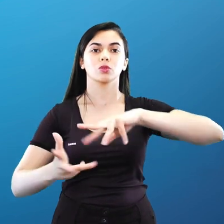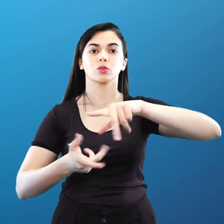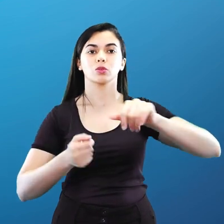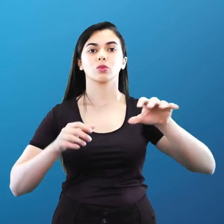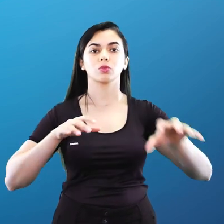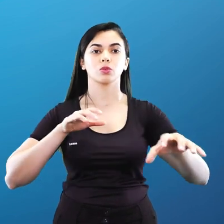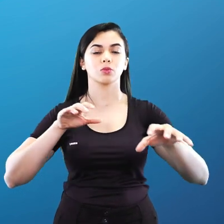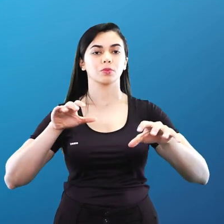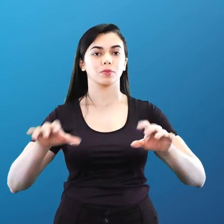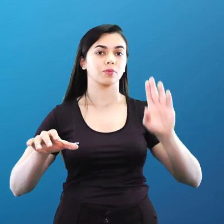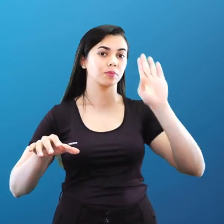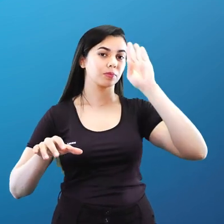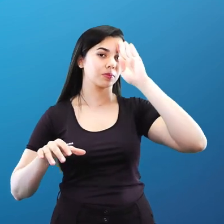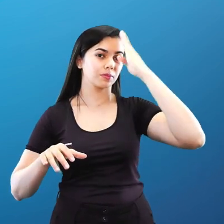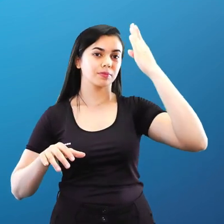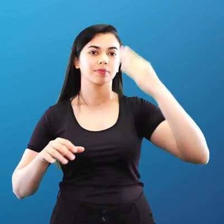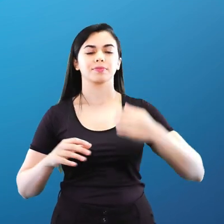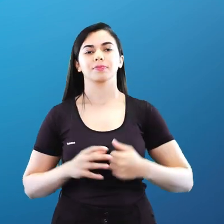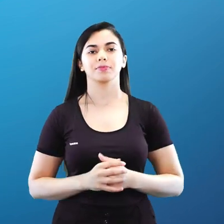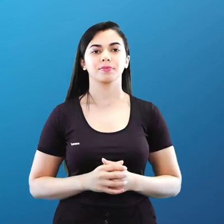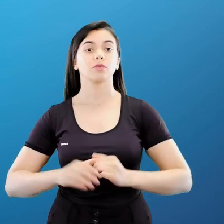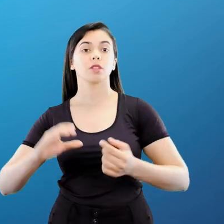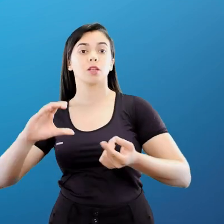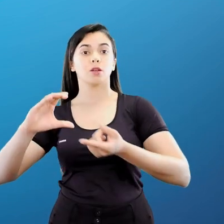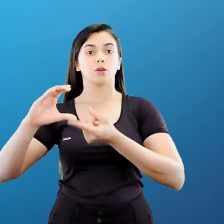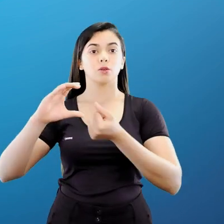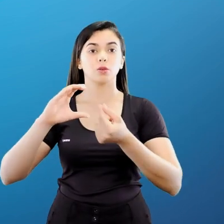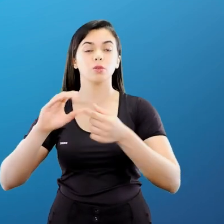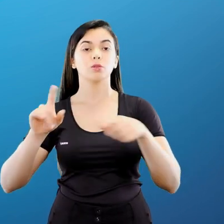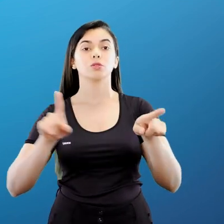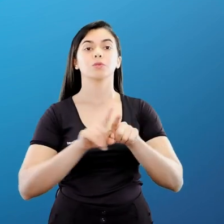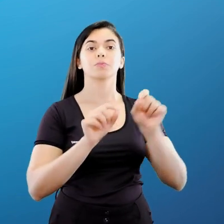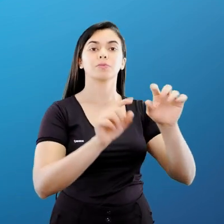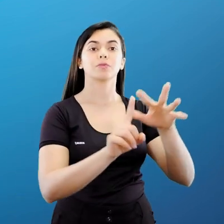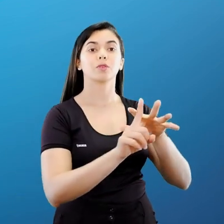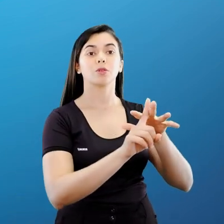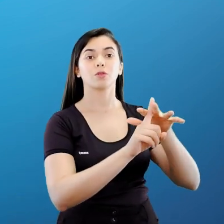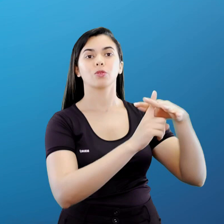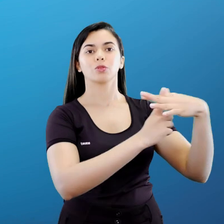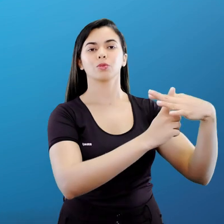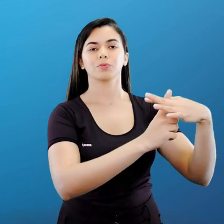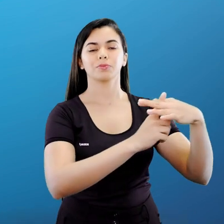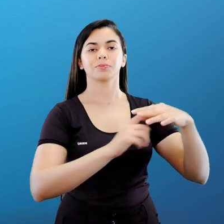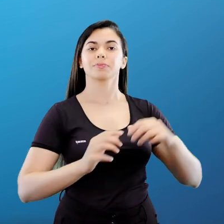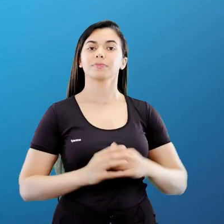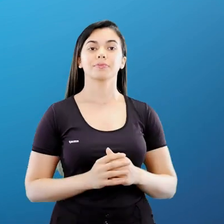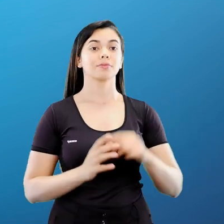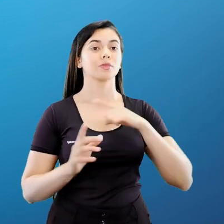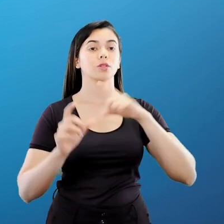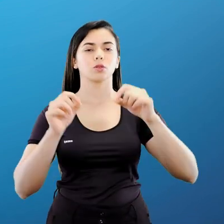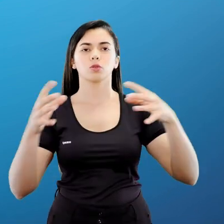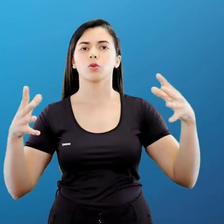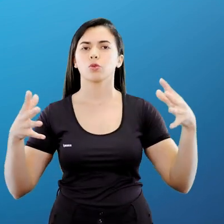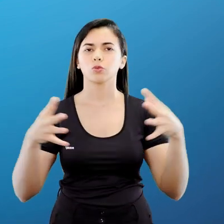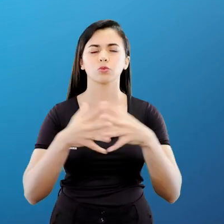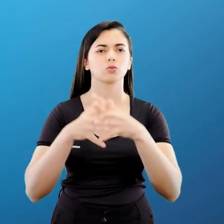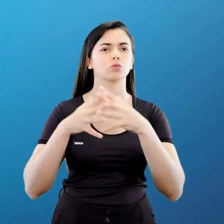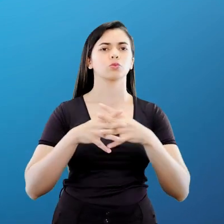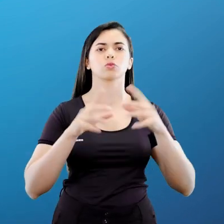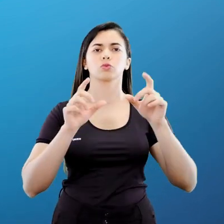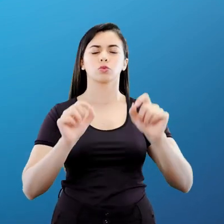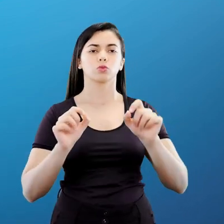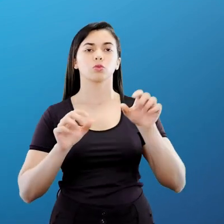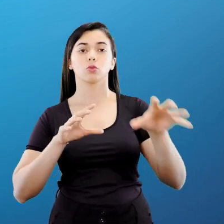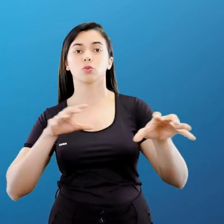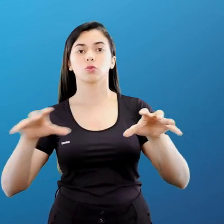blocos principais, capitalismo e o socialismo. Confronto ideológico entre